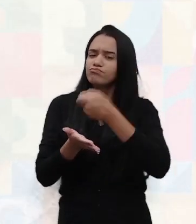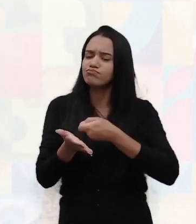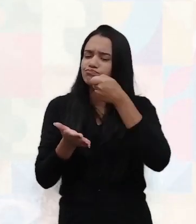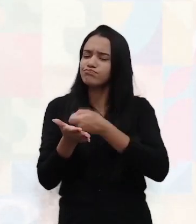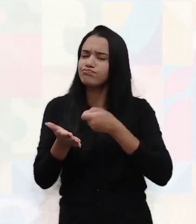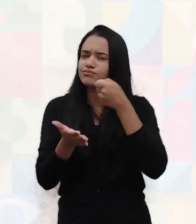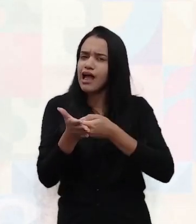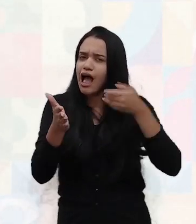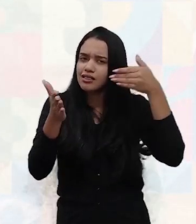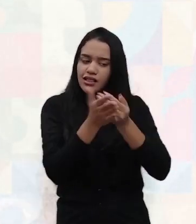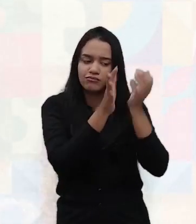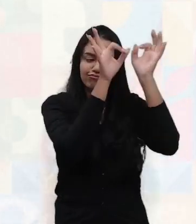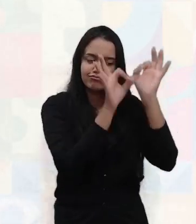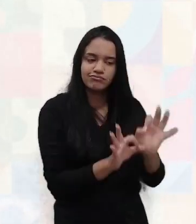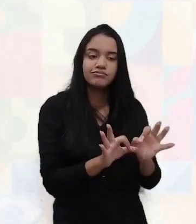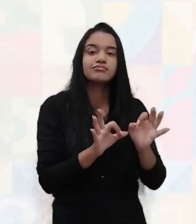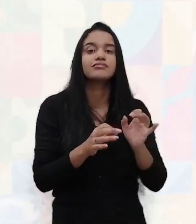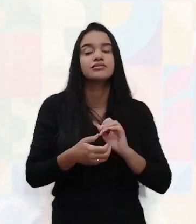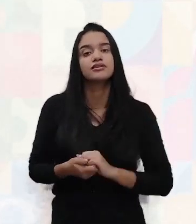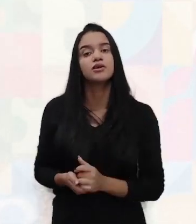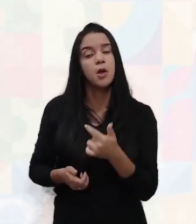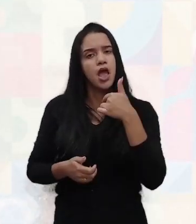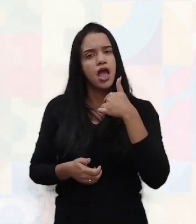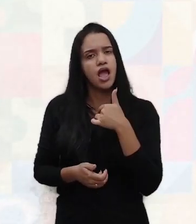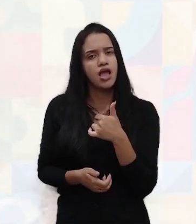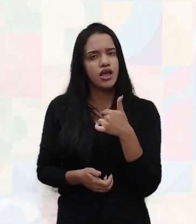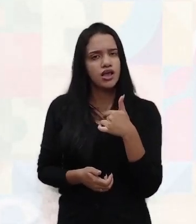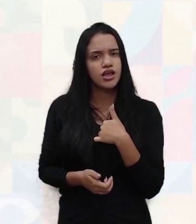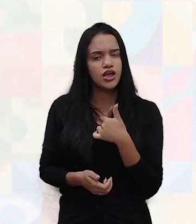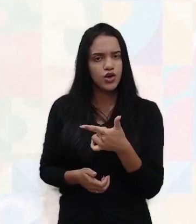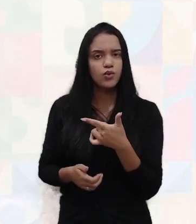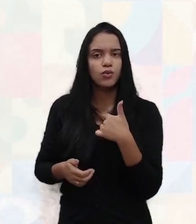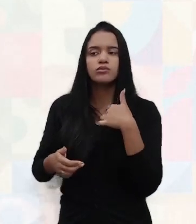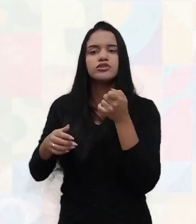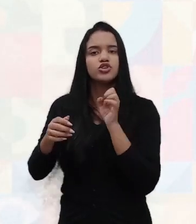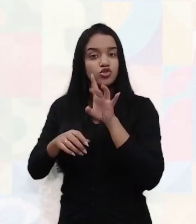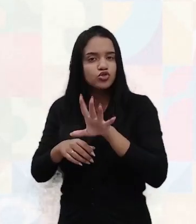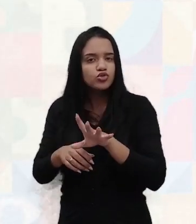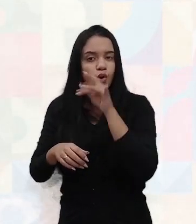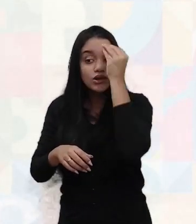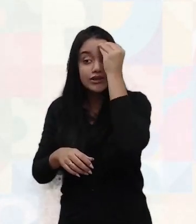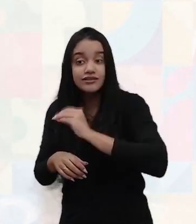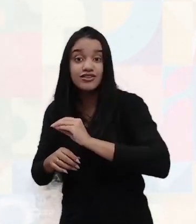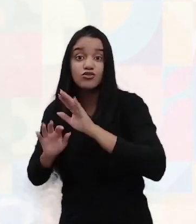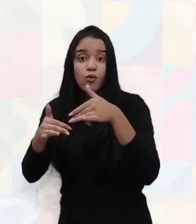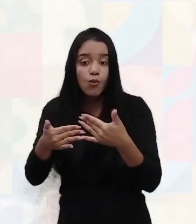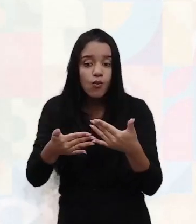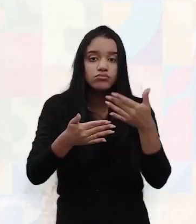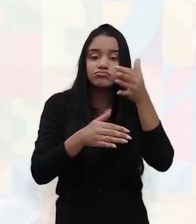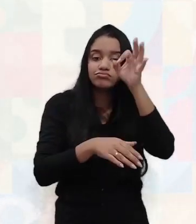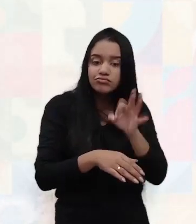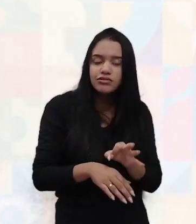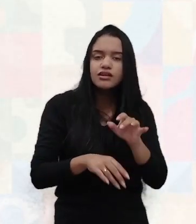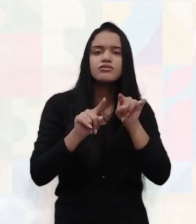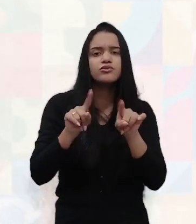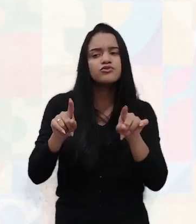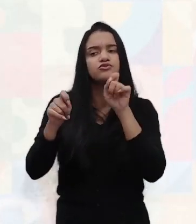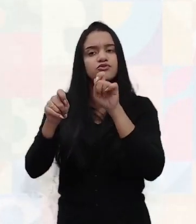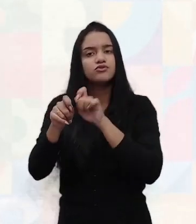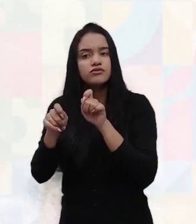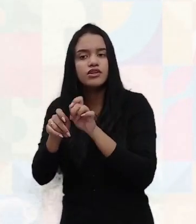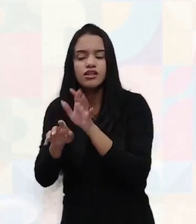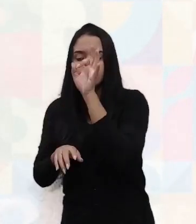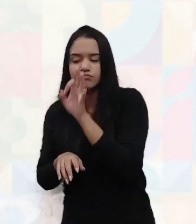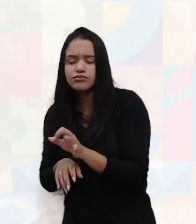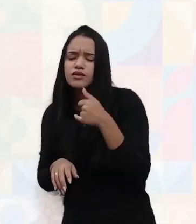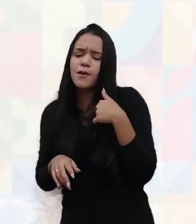dar certo. Sabe aquela coisa que eu só arredo o pé daqui quando a coisa der certo? Fiz, não deu certo. Onde falhei,